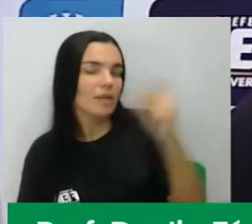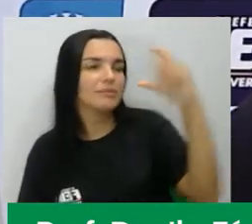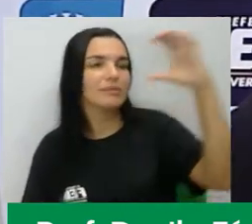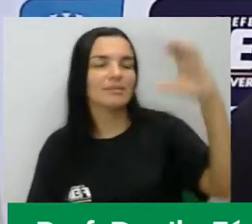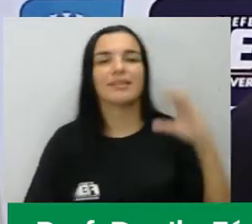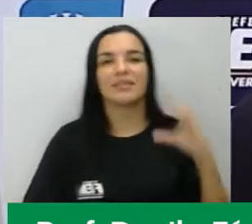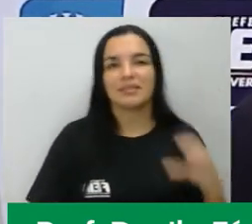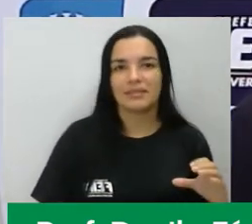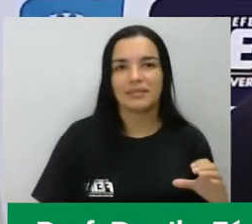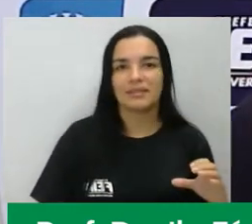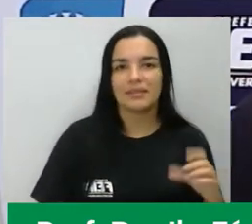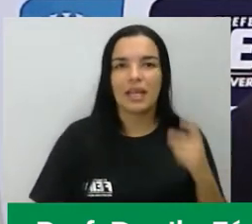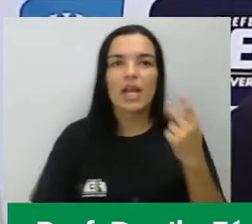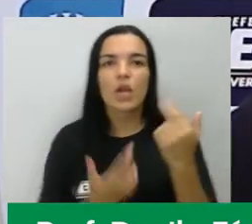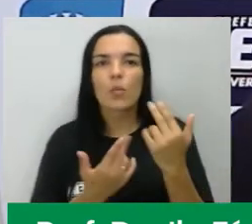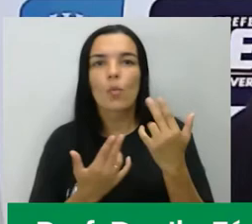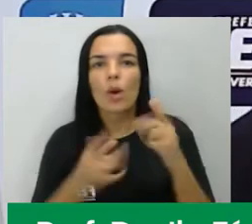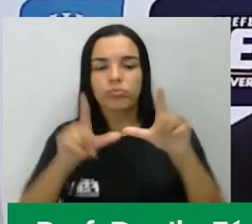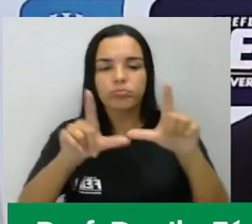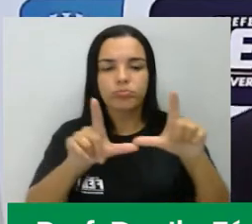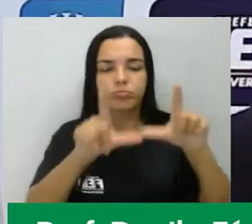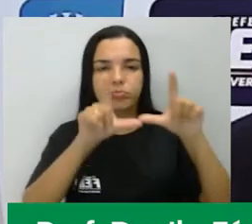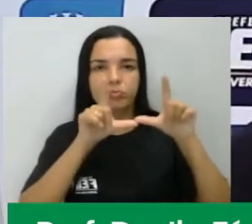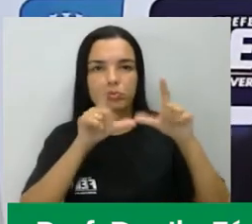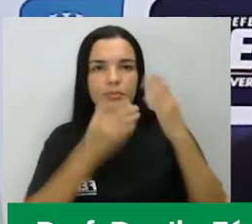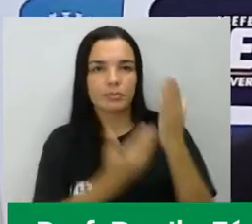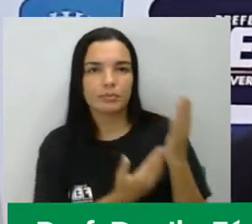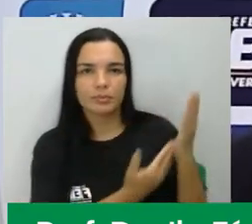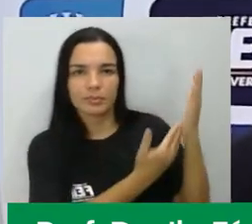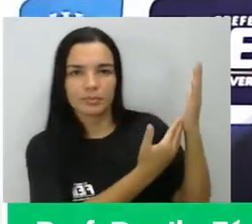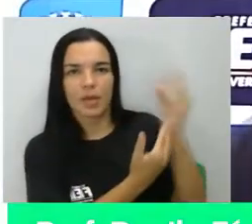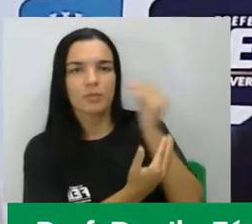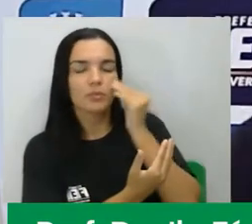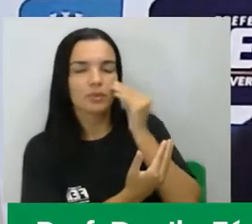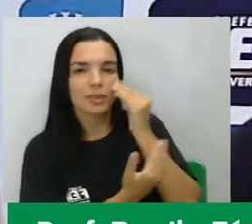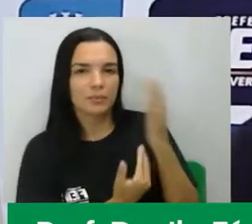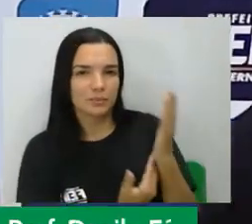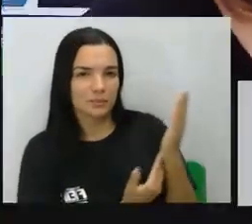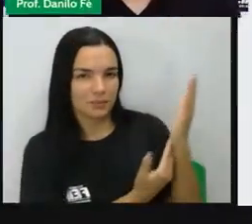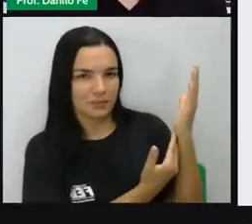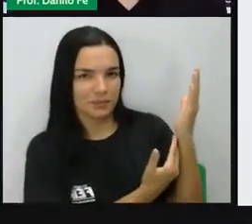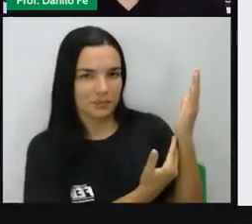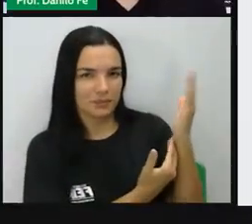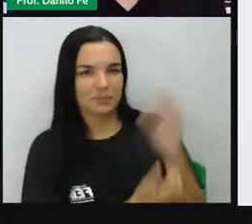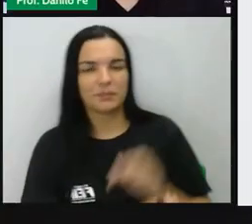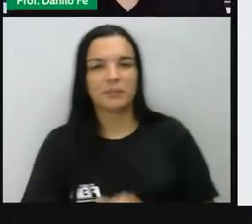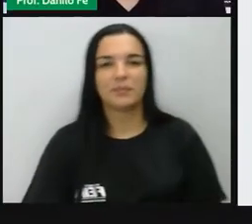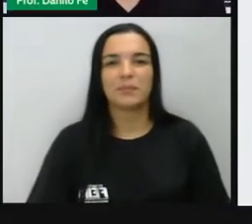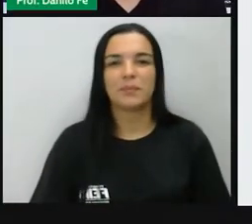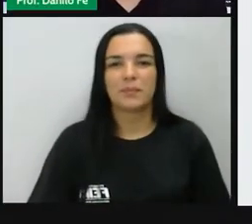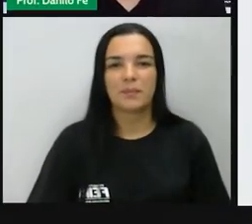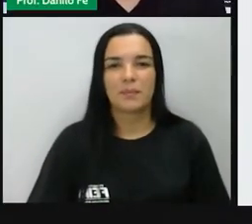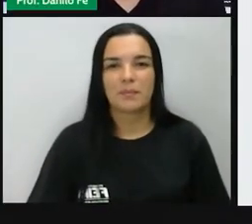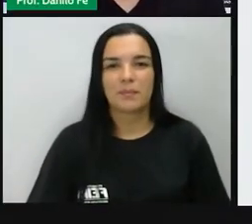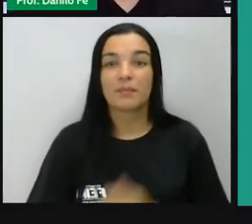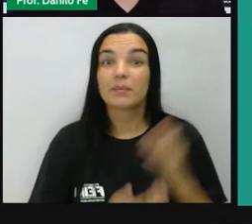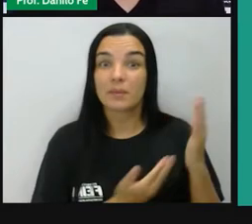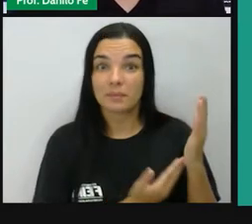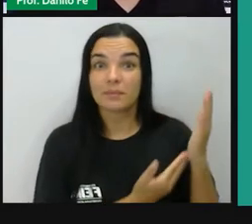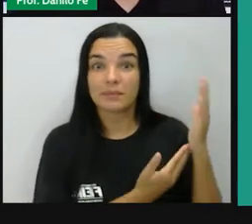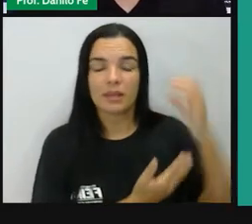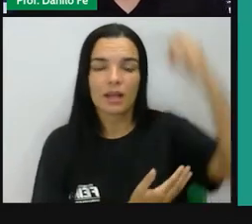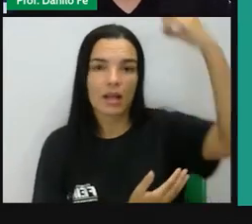cidadania, conforme está aí no slide que eu preparei para vocês. Iluminismo, Revolução Francesa e